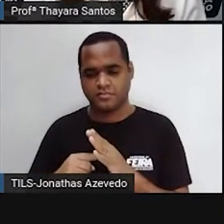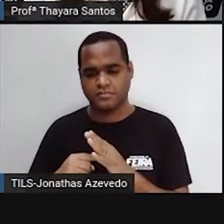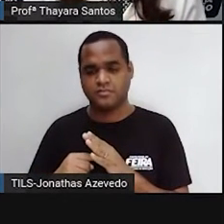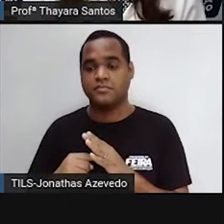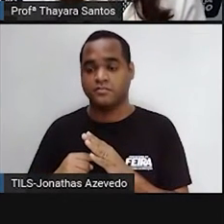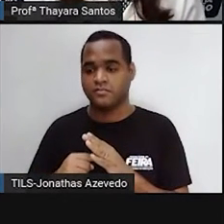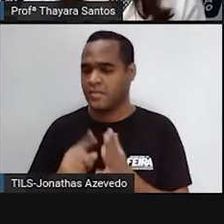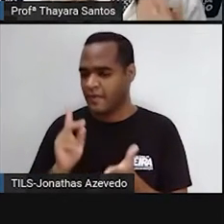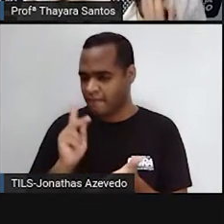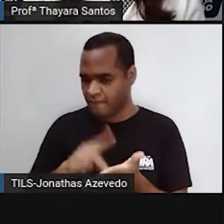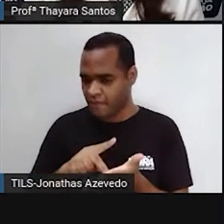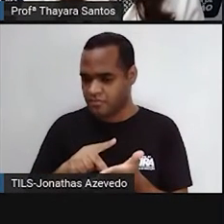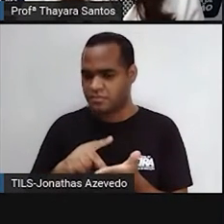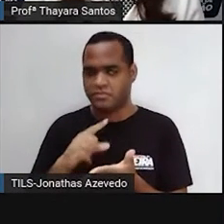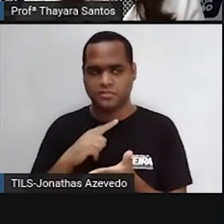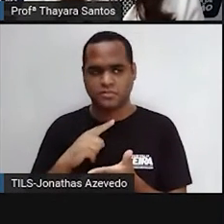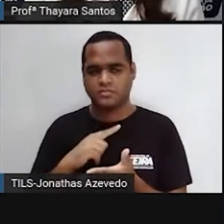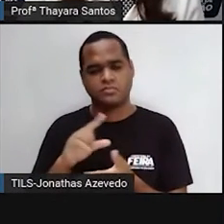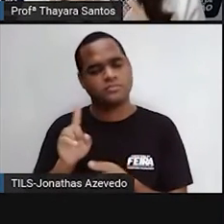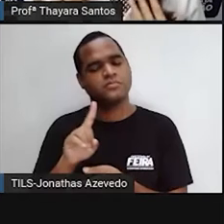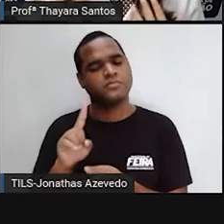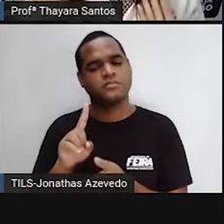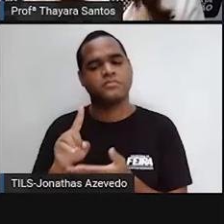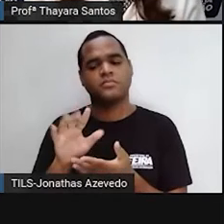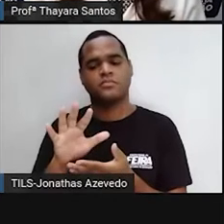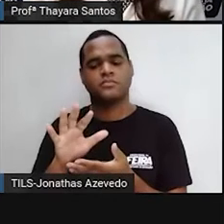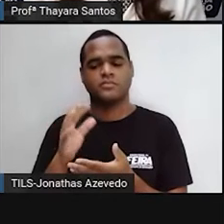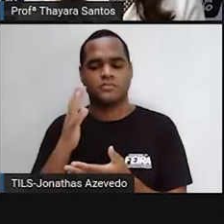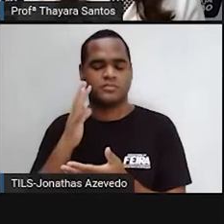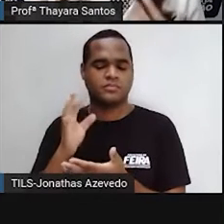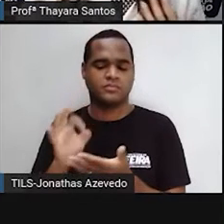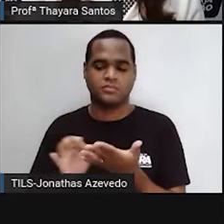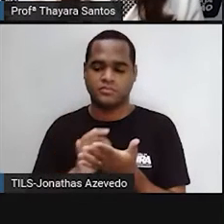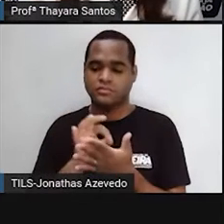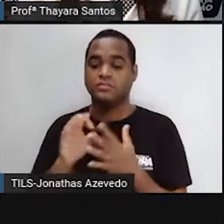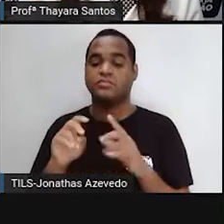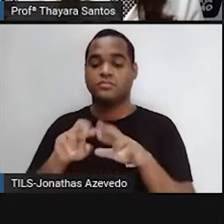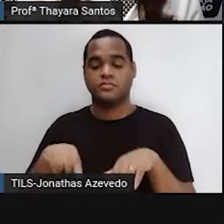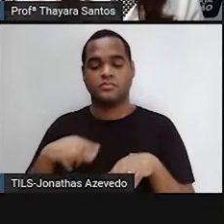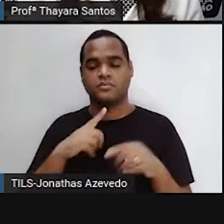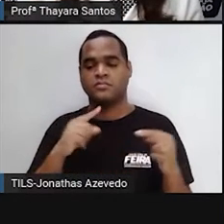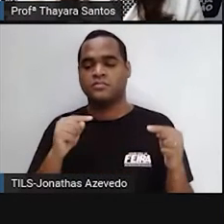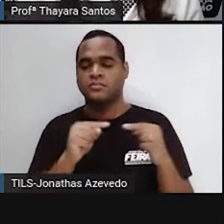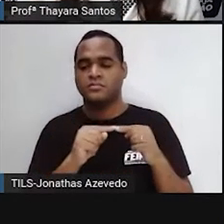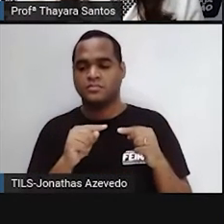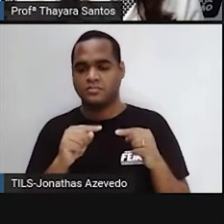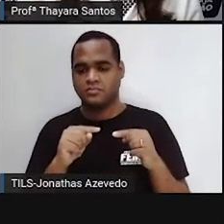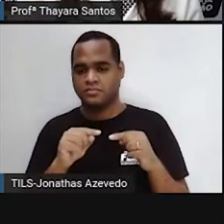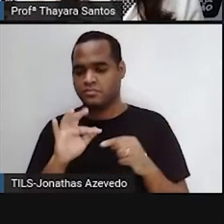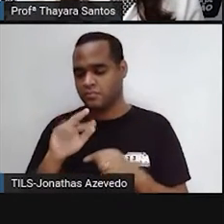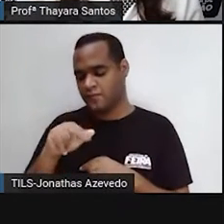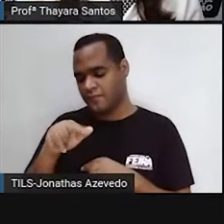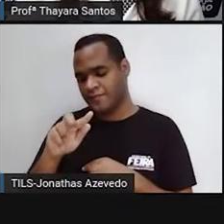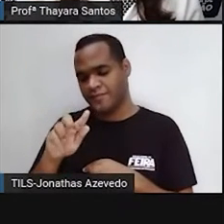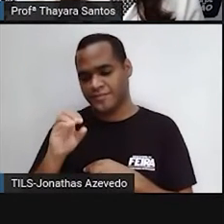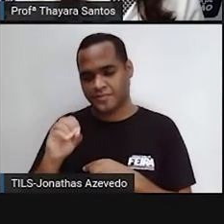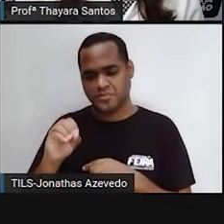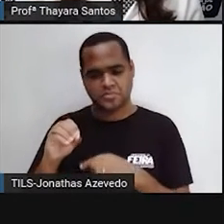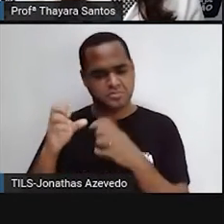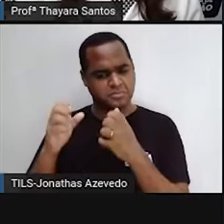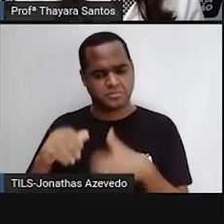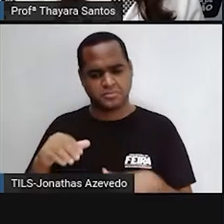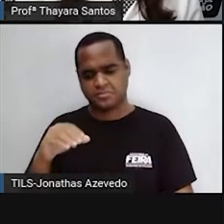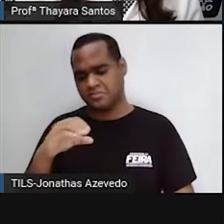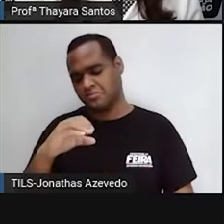tecido verdadeiro. E quem são esses organismos multicellulares? É o caso dos fungos, como o cogumelo, que eu coloquei aqui para vocês.